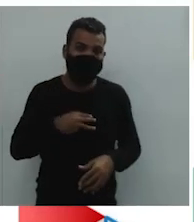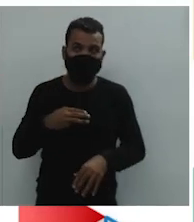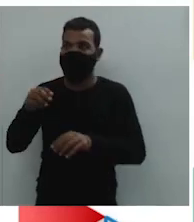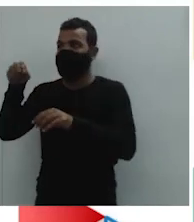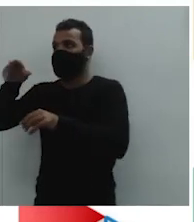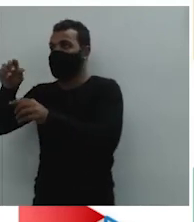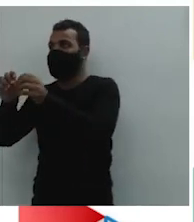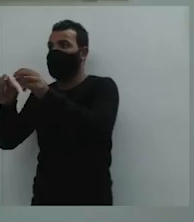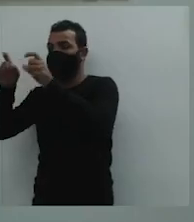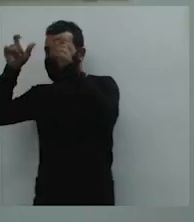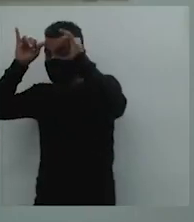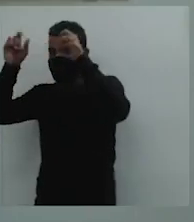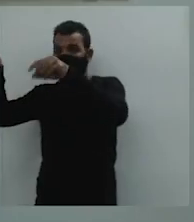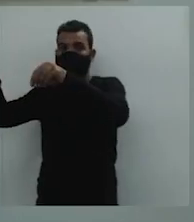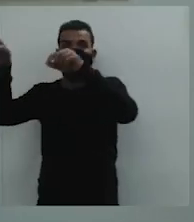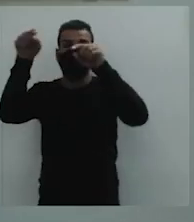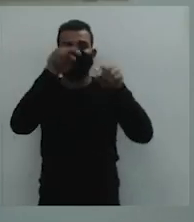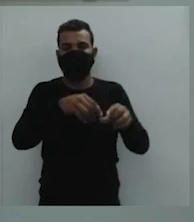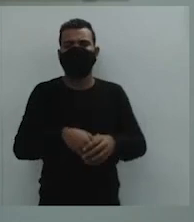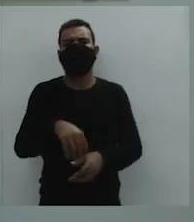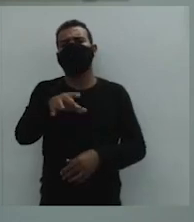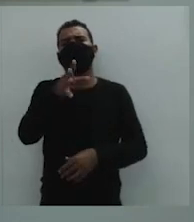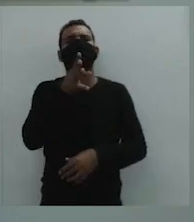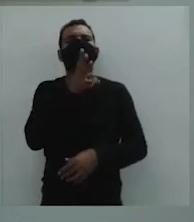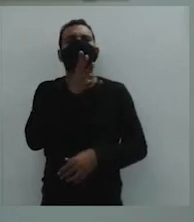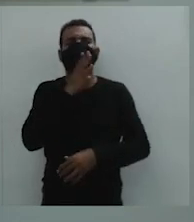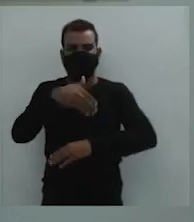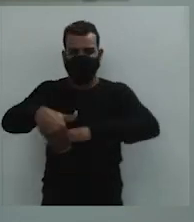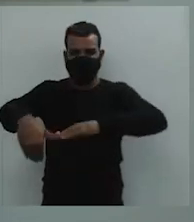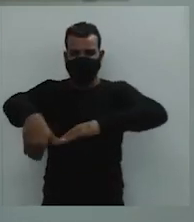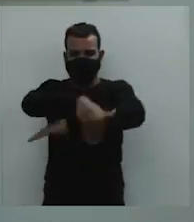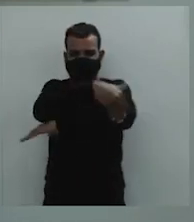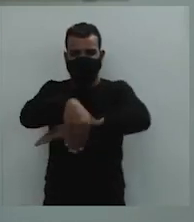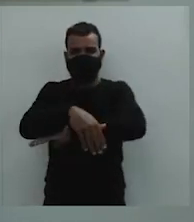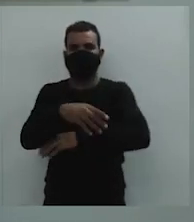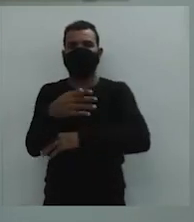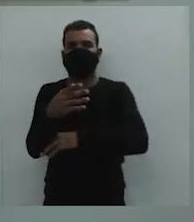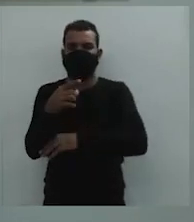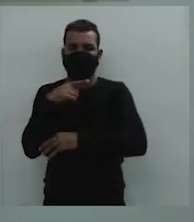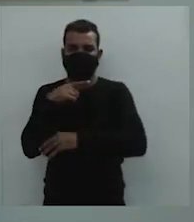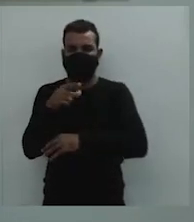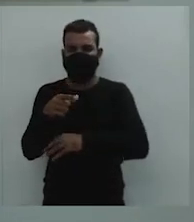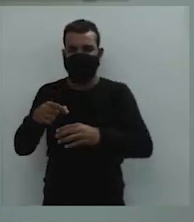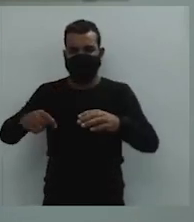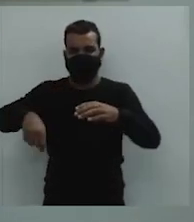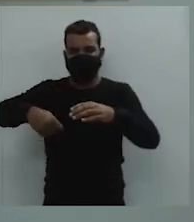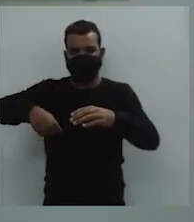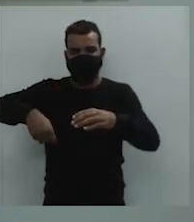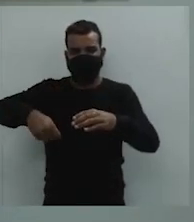vê hoje, aqueles ambulantes nas ruas, levando panelas, cadeiras de